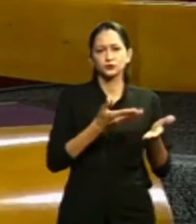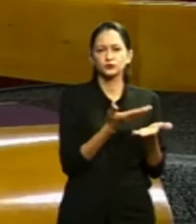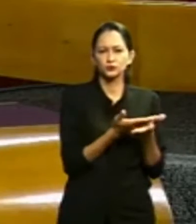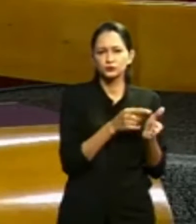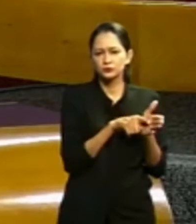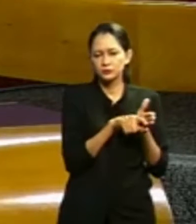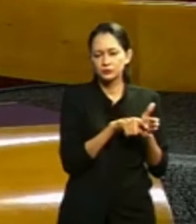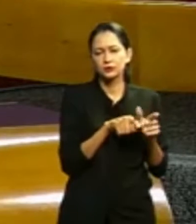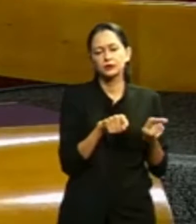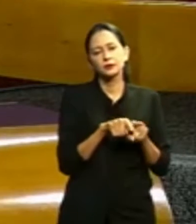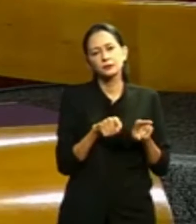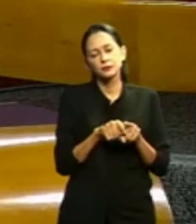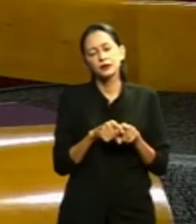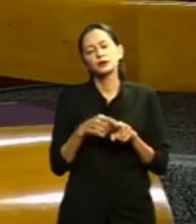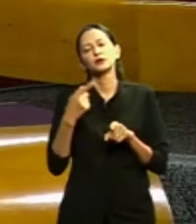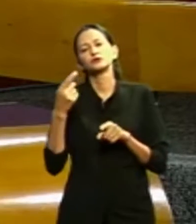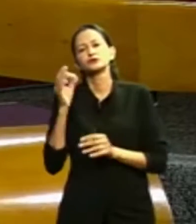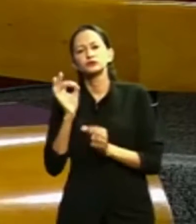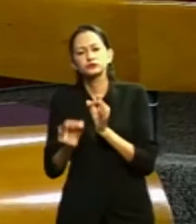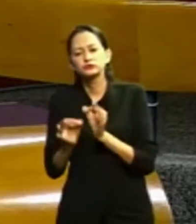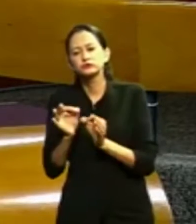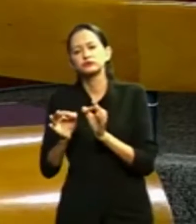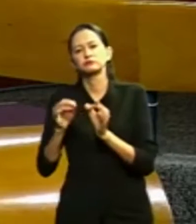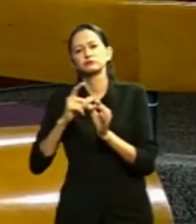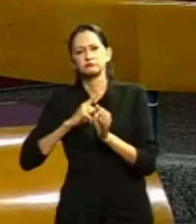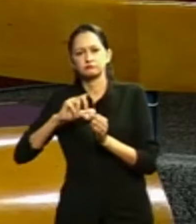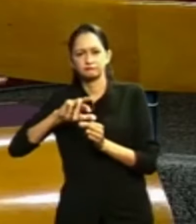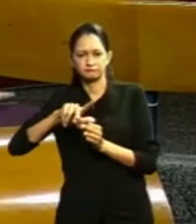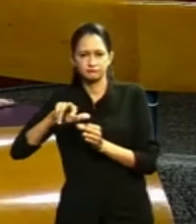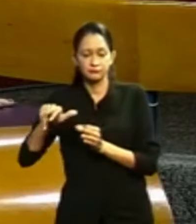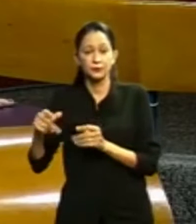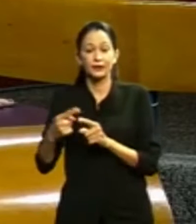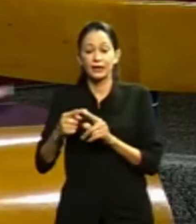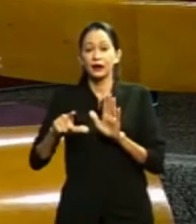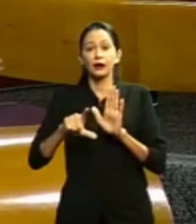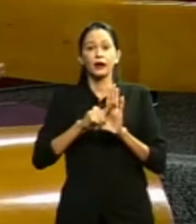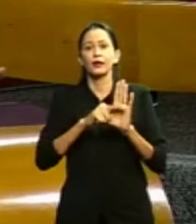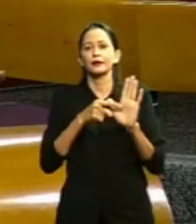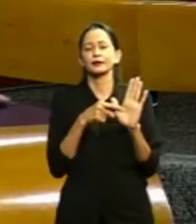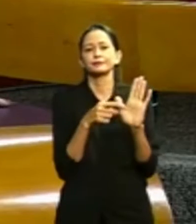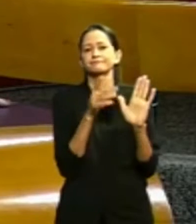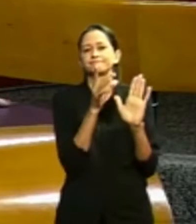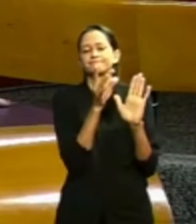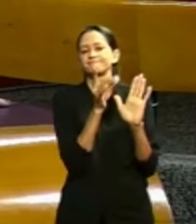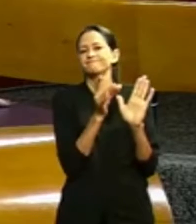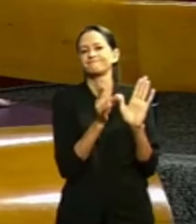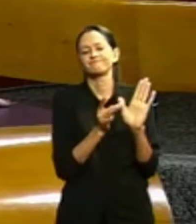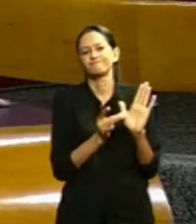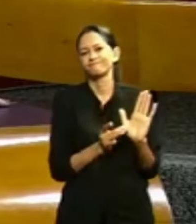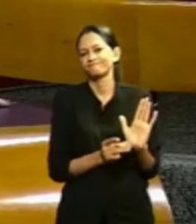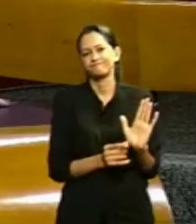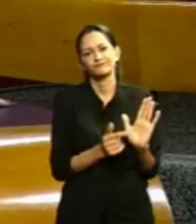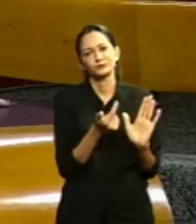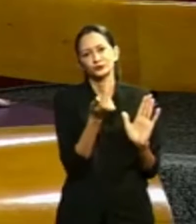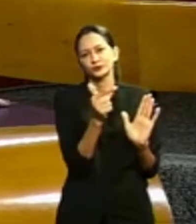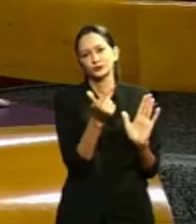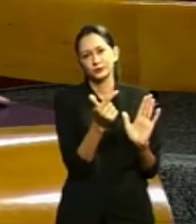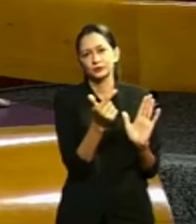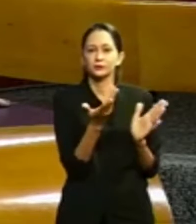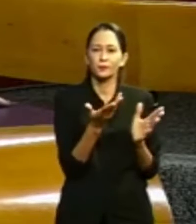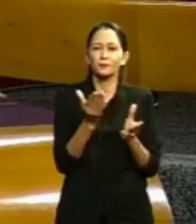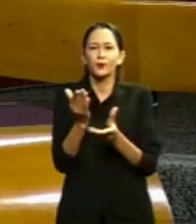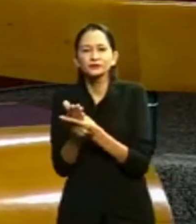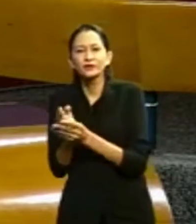jurisprudenciais, jurisprudência, uma vez que a legislação em si é muito escassa nesse sentido.